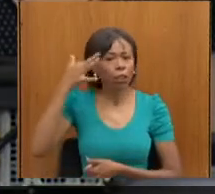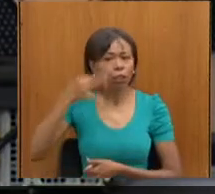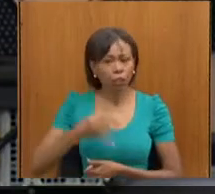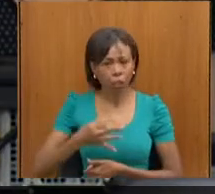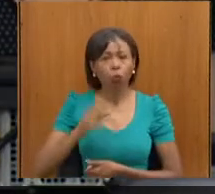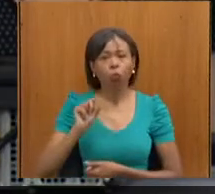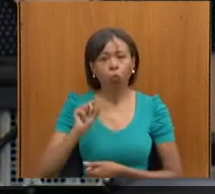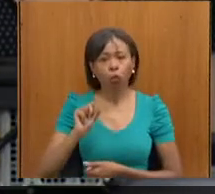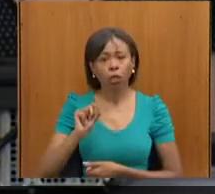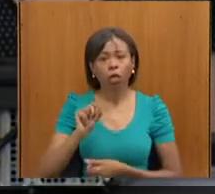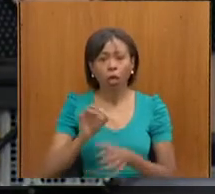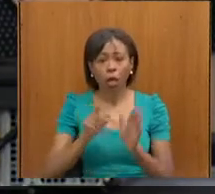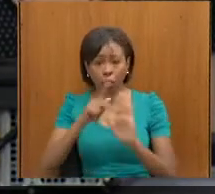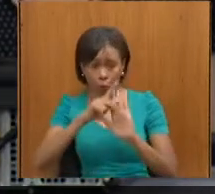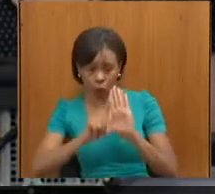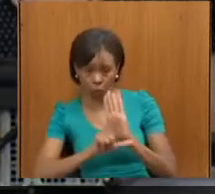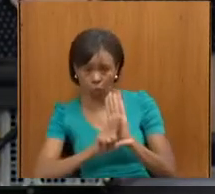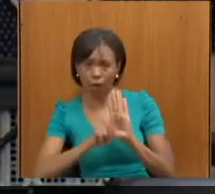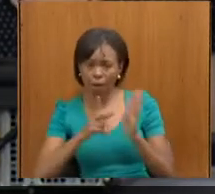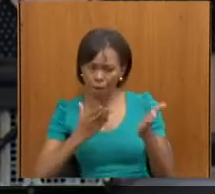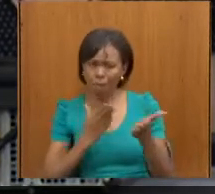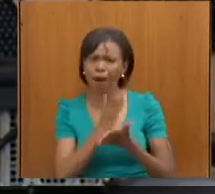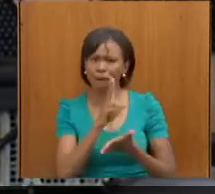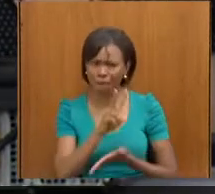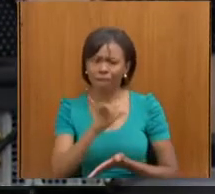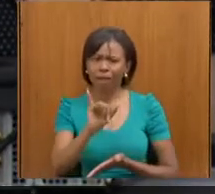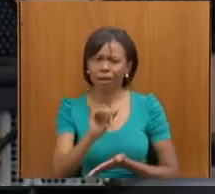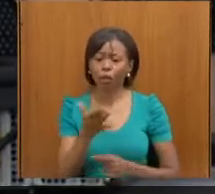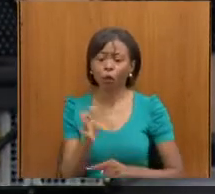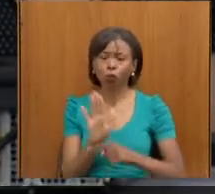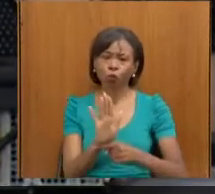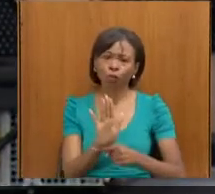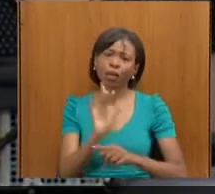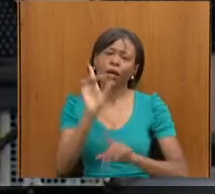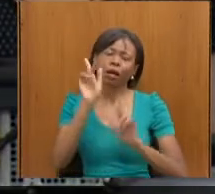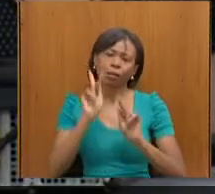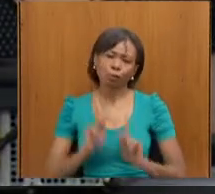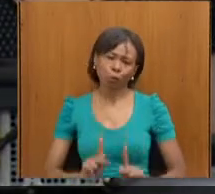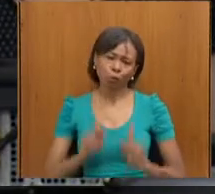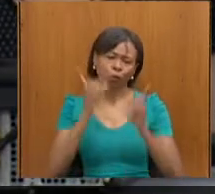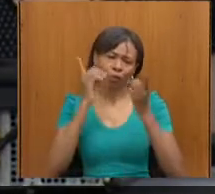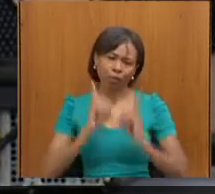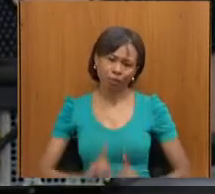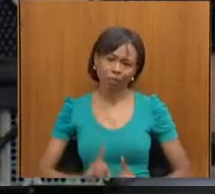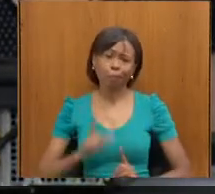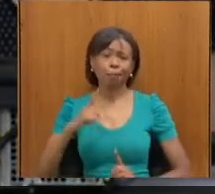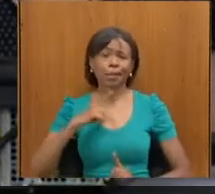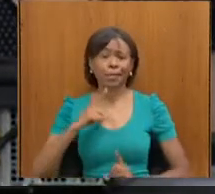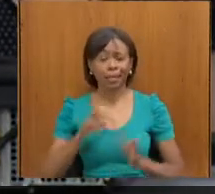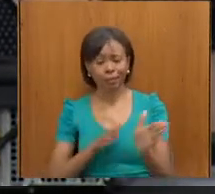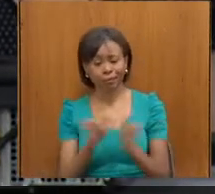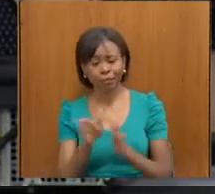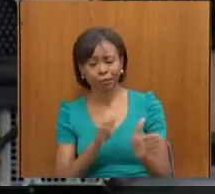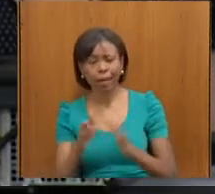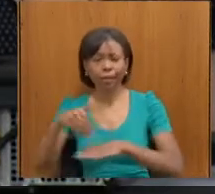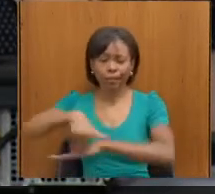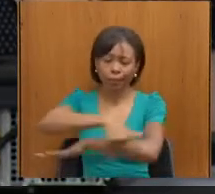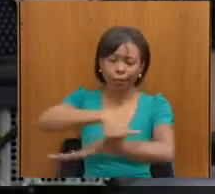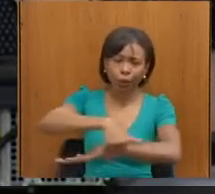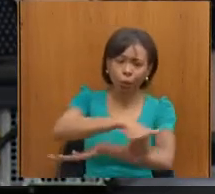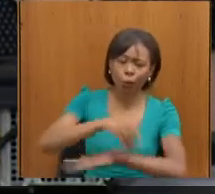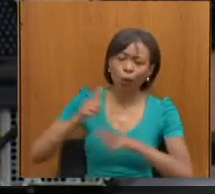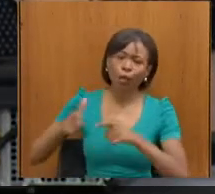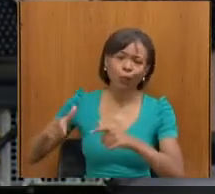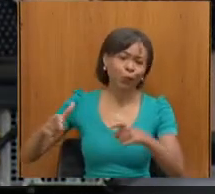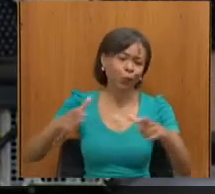vão acontecer e a pessoa com deficiência vai ter mais acessibilidade nas ruas, nos lugares públicos, e inclusão